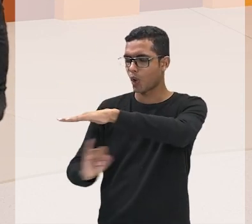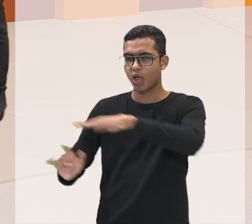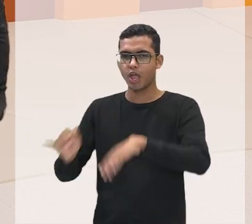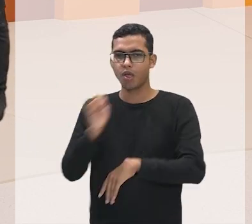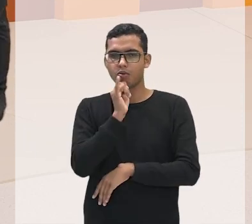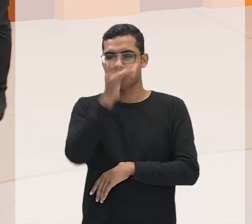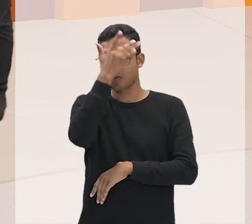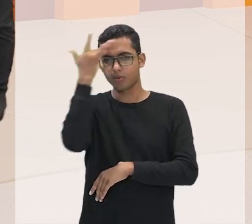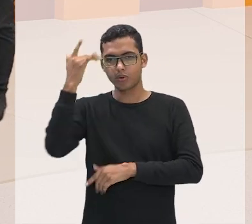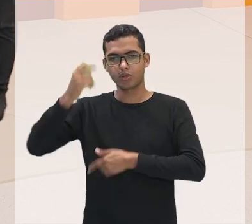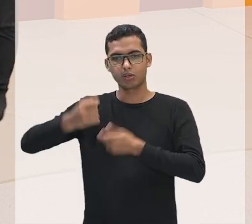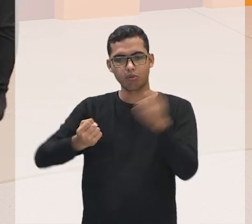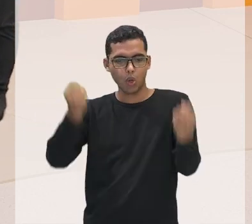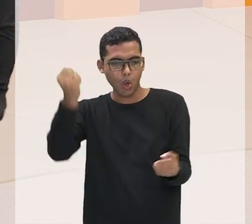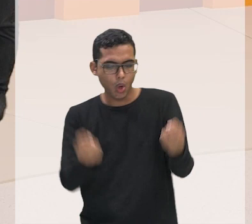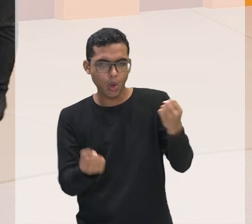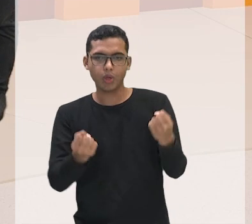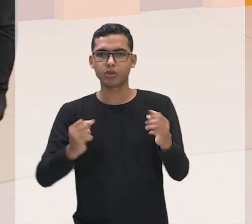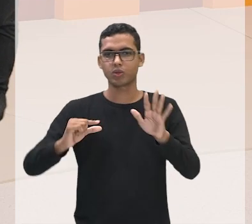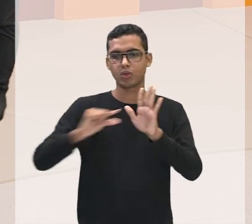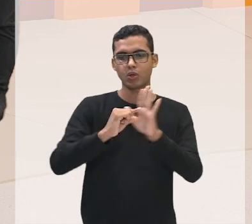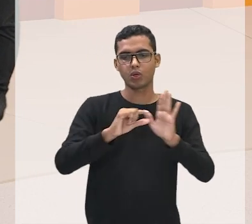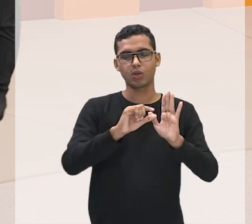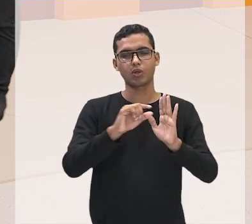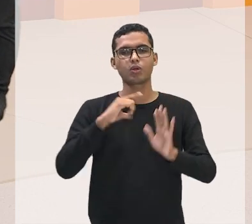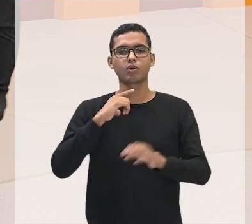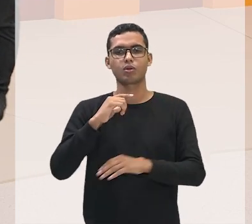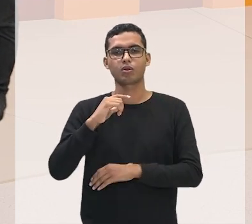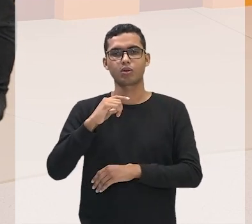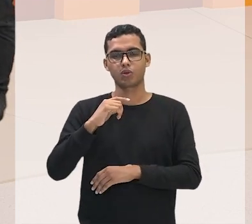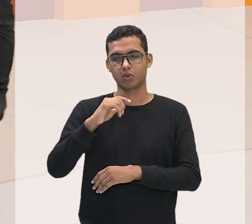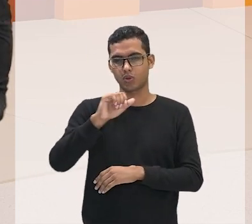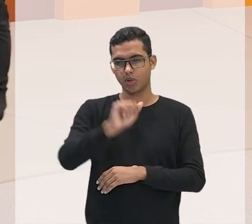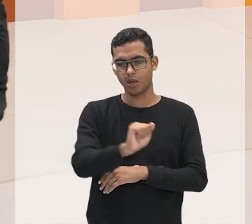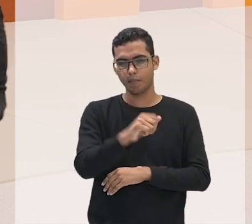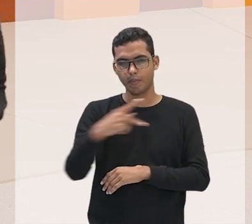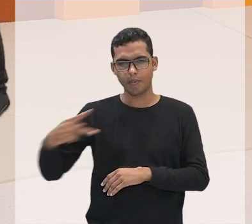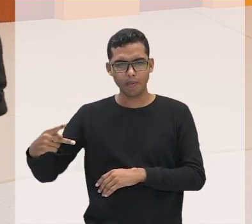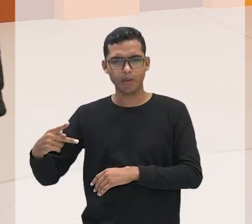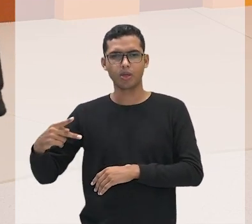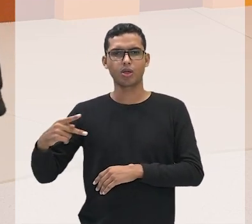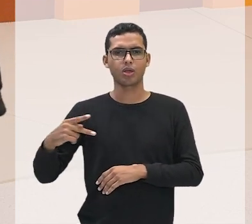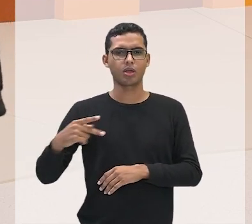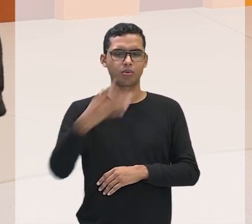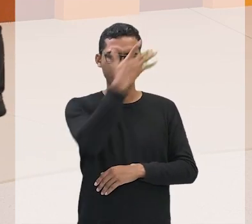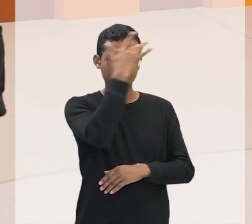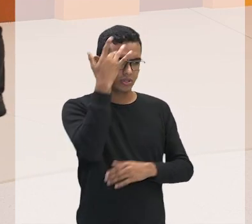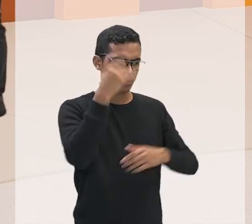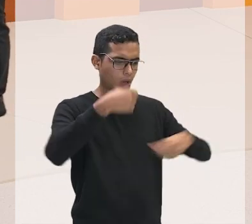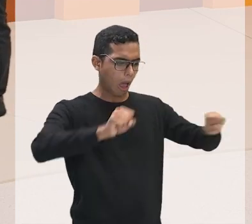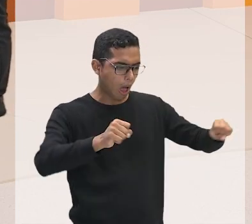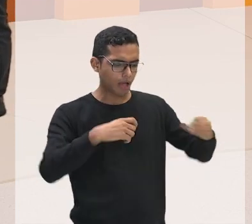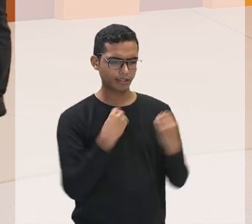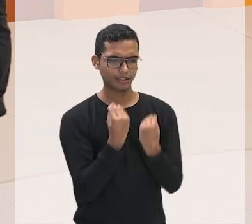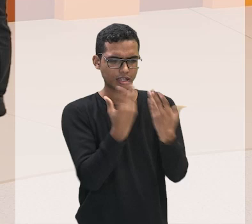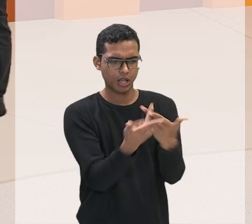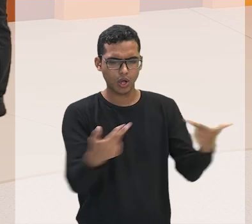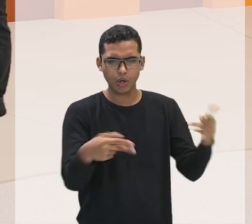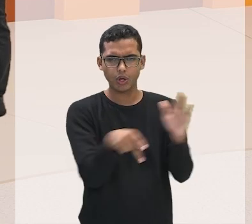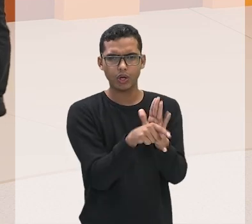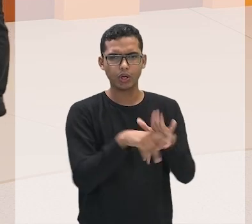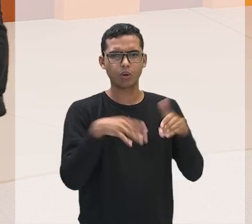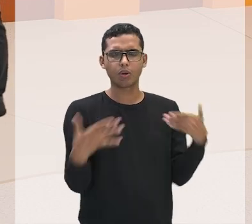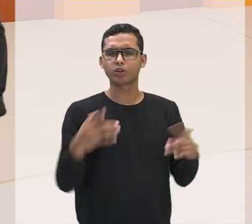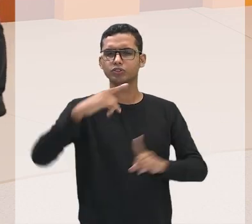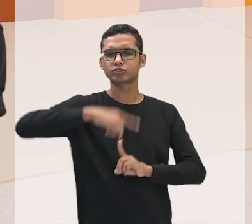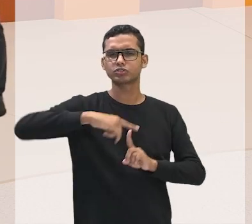de aplicativo entregador que não é contratado que categoria é essa? Isso aí ajuda ou prejudica essas pessoas?